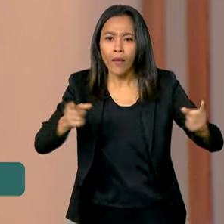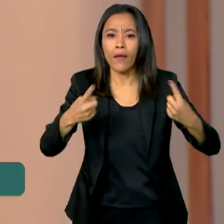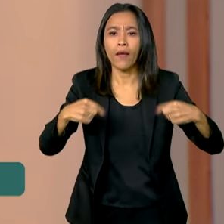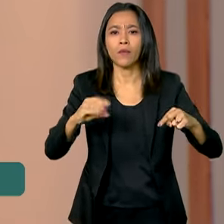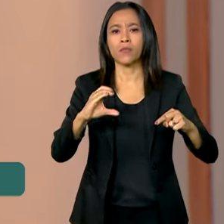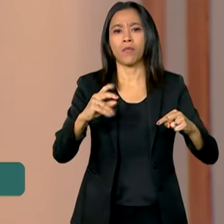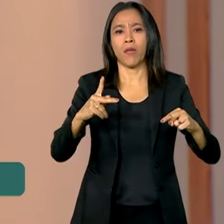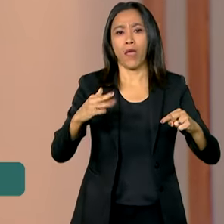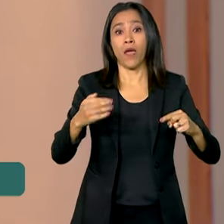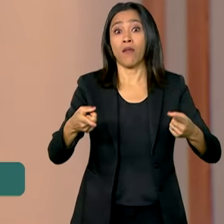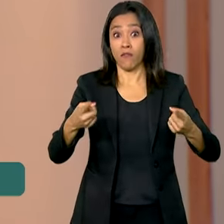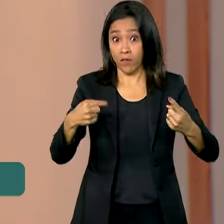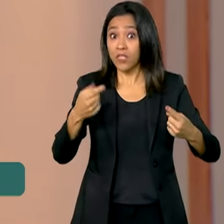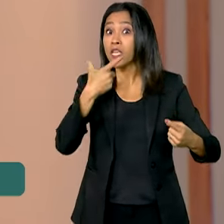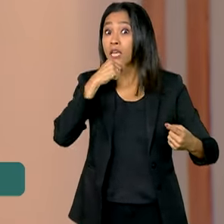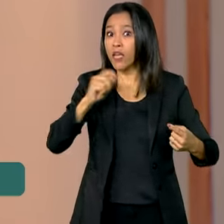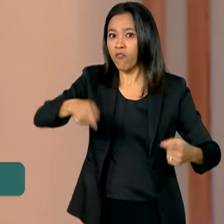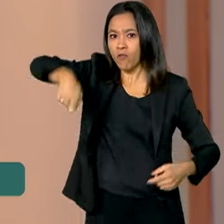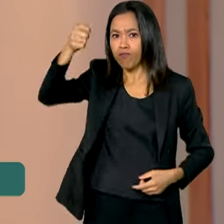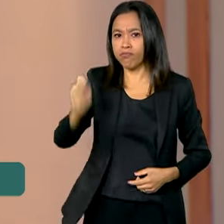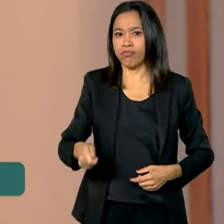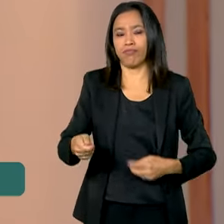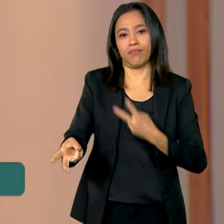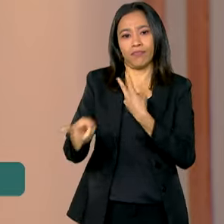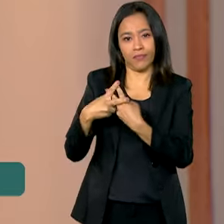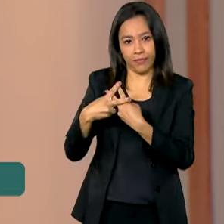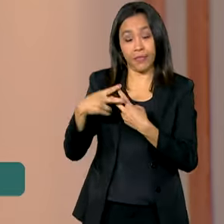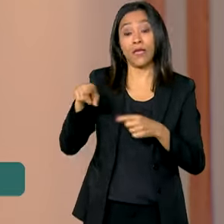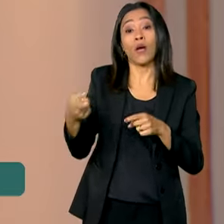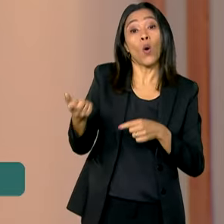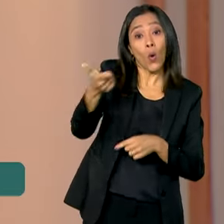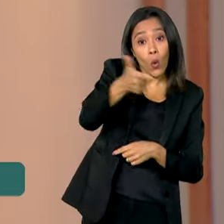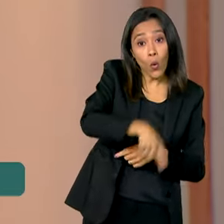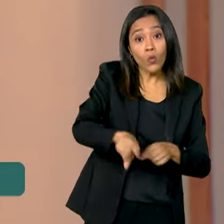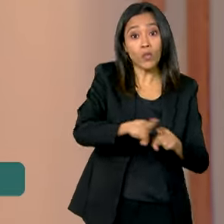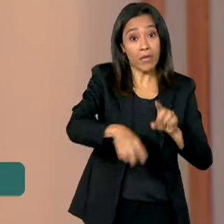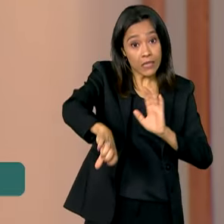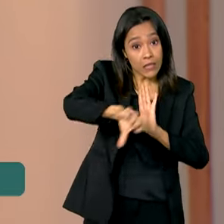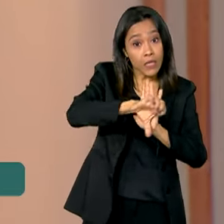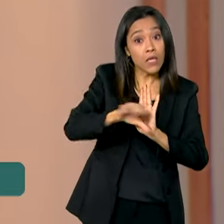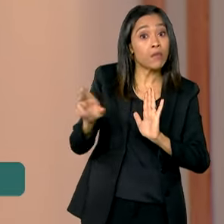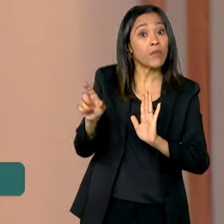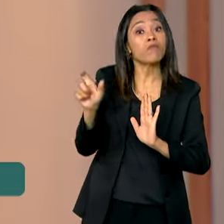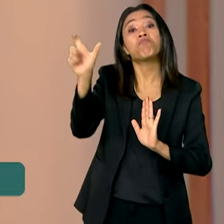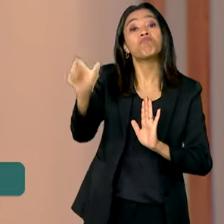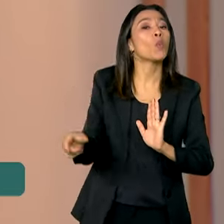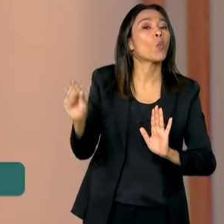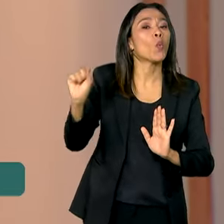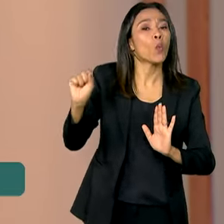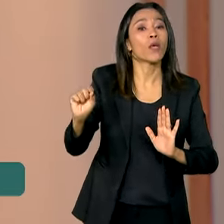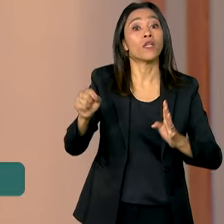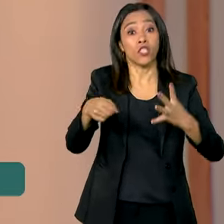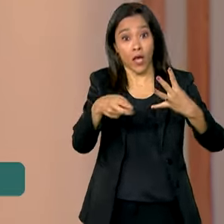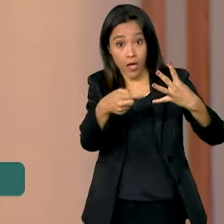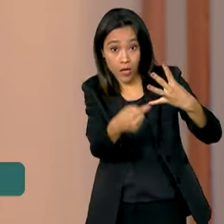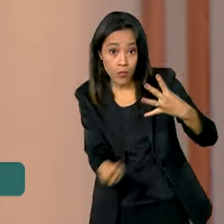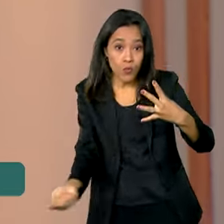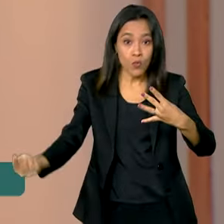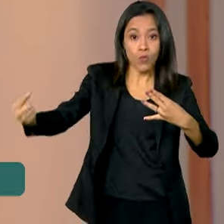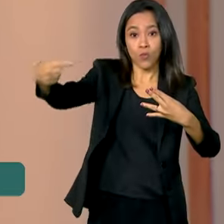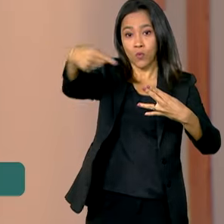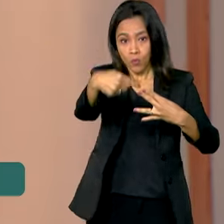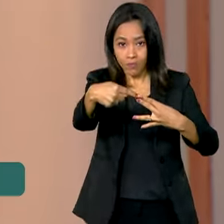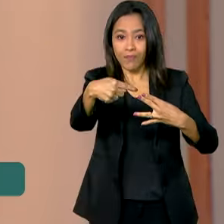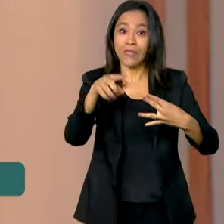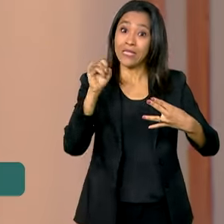de quem for condenado. Fica público também o crime pelo qual esse réu foi condenado já em primeira instância. Caso